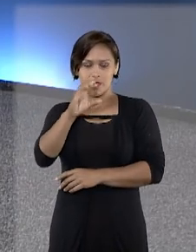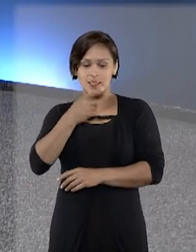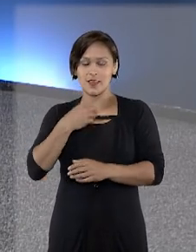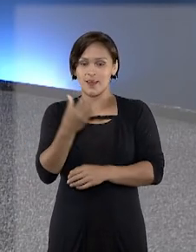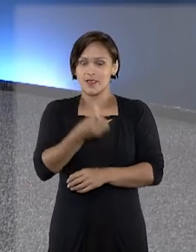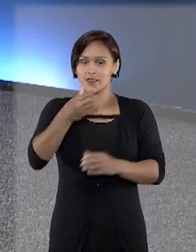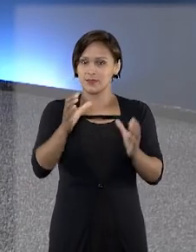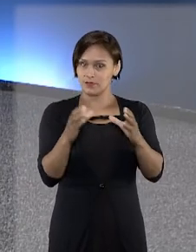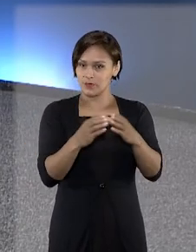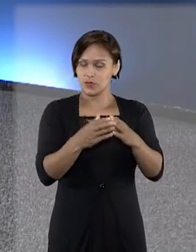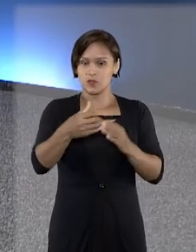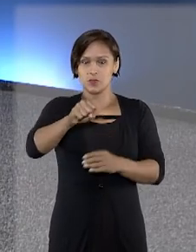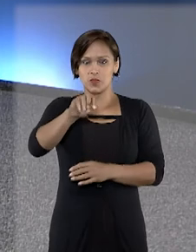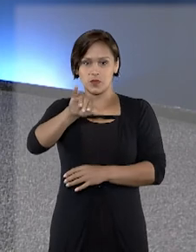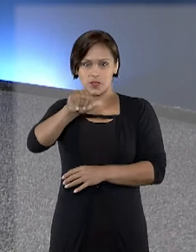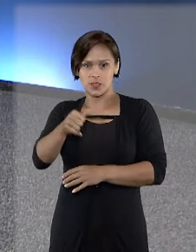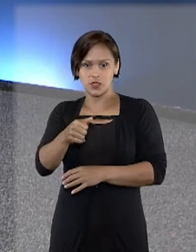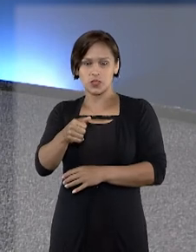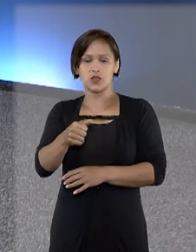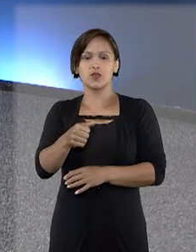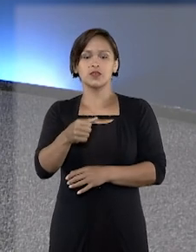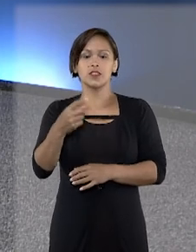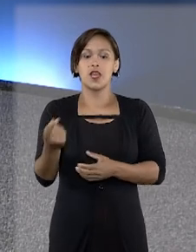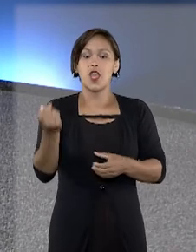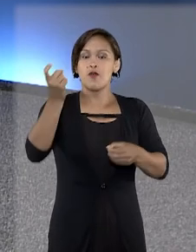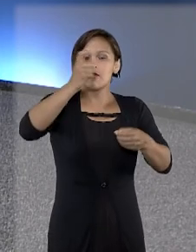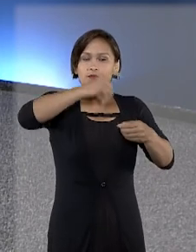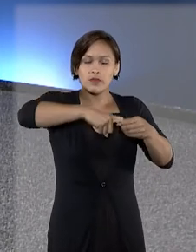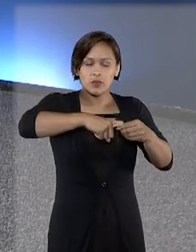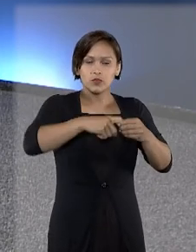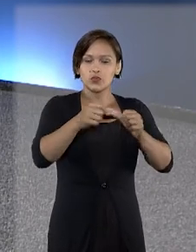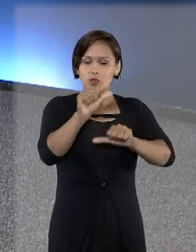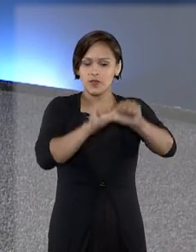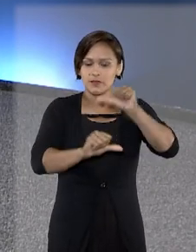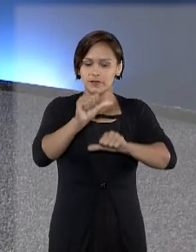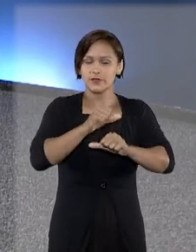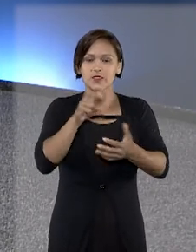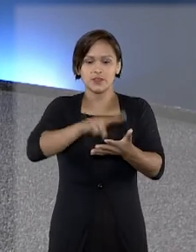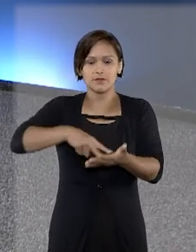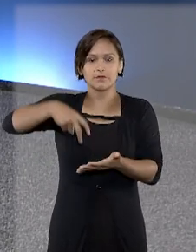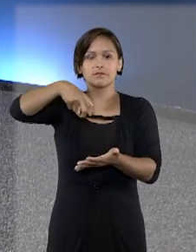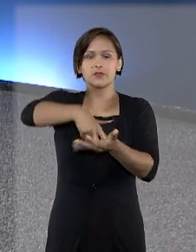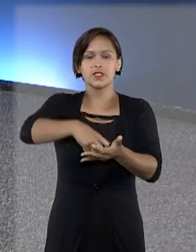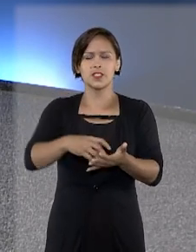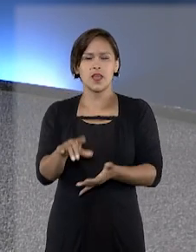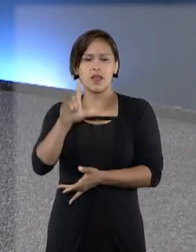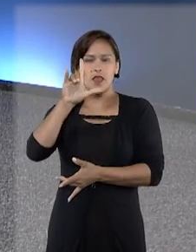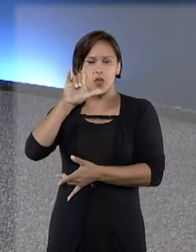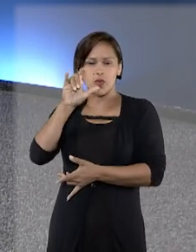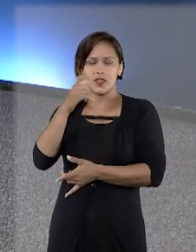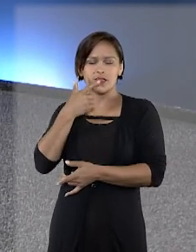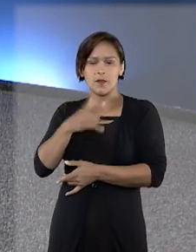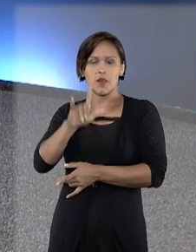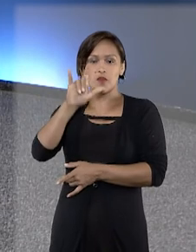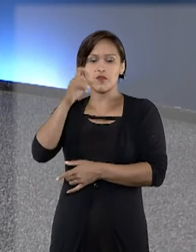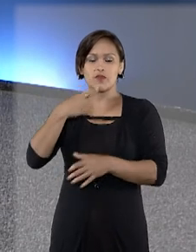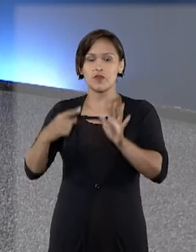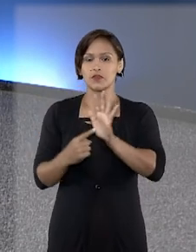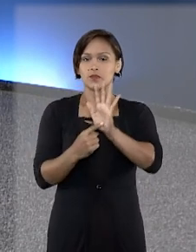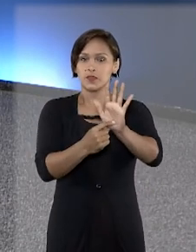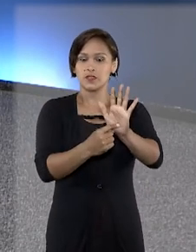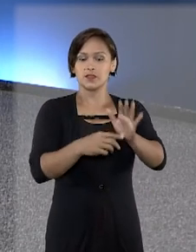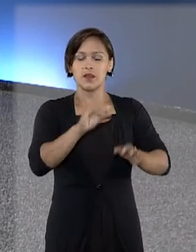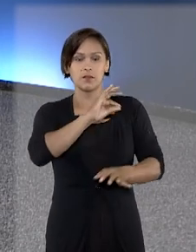a sexta turma do Superior Tribunal de Justiça rechaçou uma condenação baseada em reconhecimento, por foto